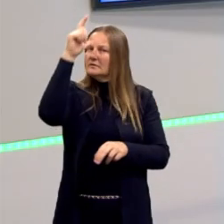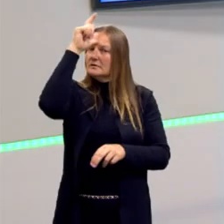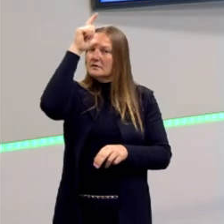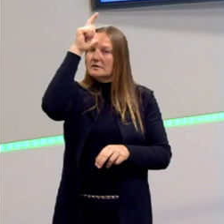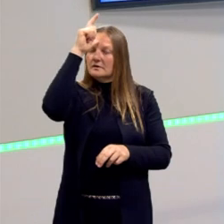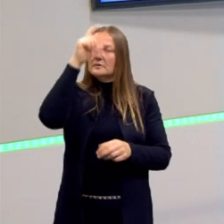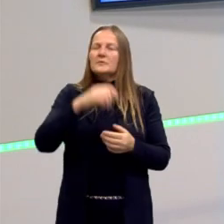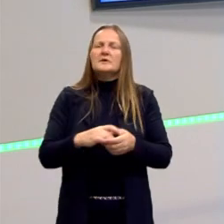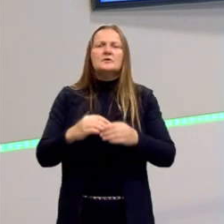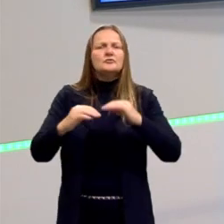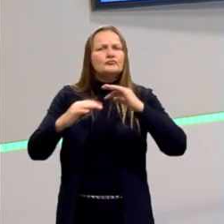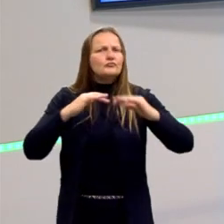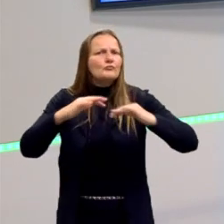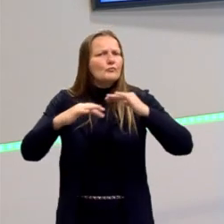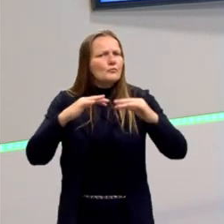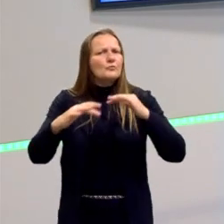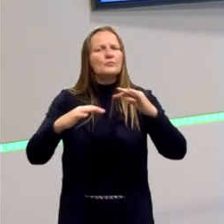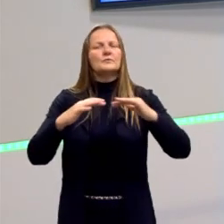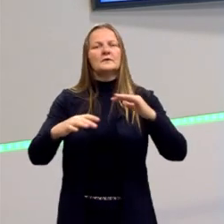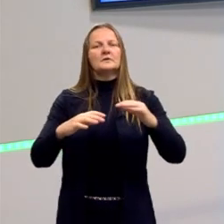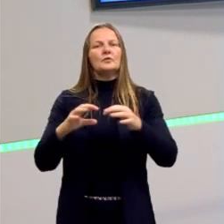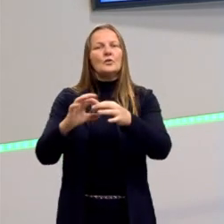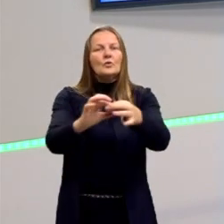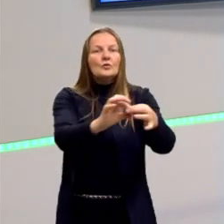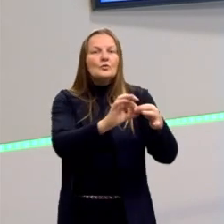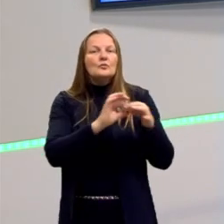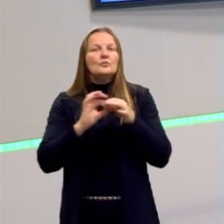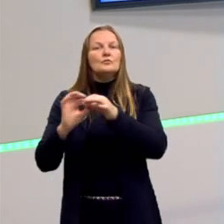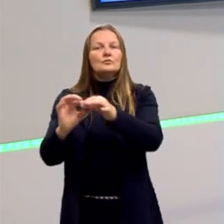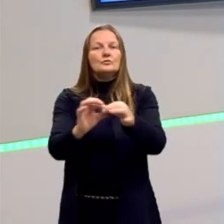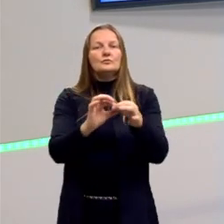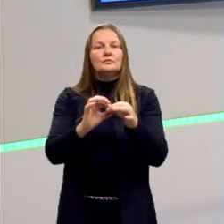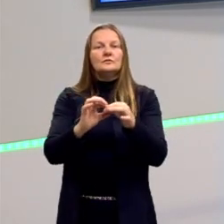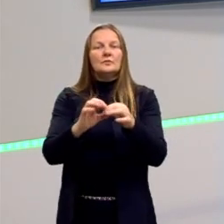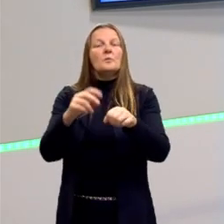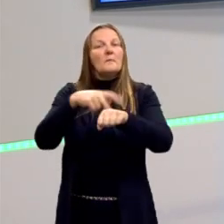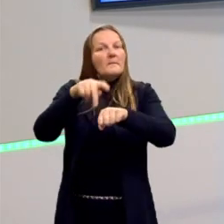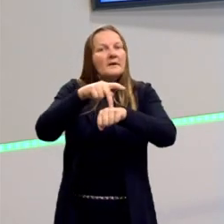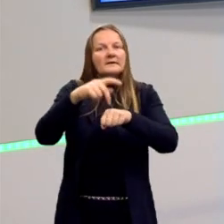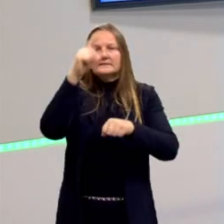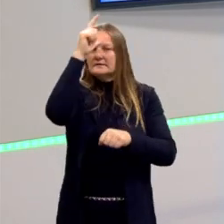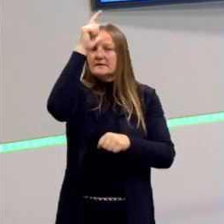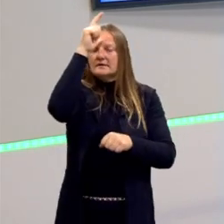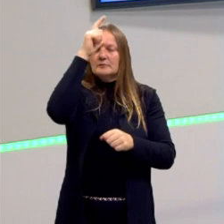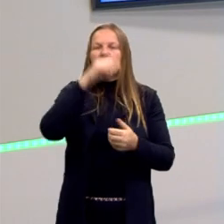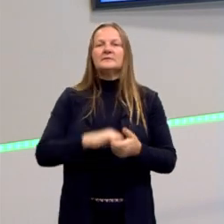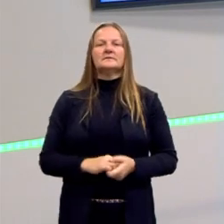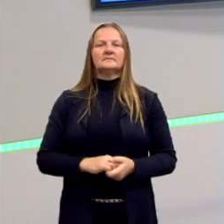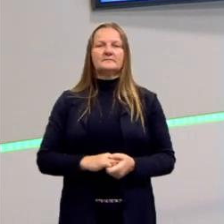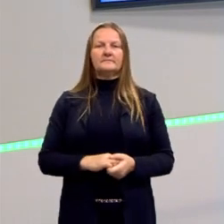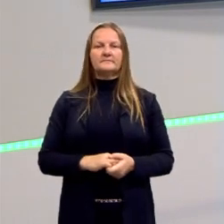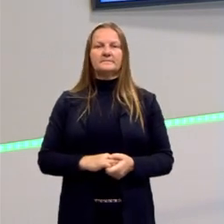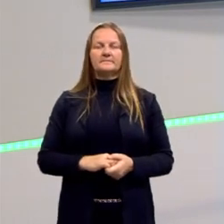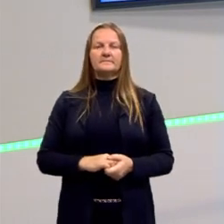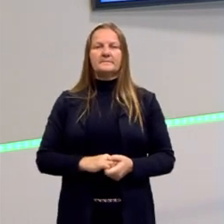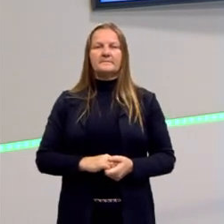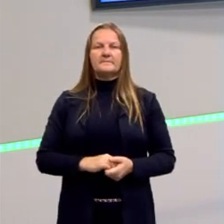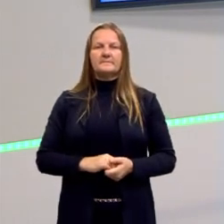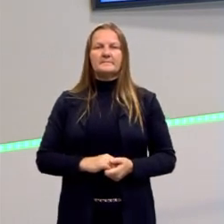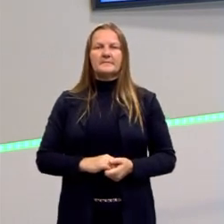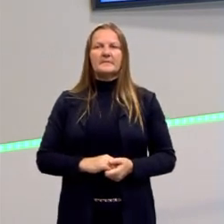promovem todo o movimento para unir a Alemanha. Esse é romantismo de unir, fazer a união da Alemanha.